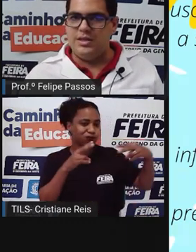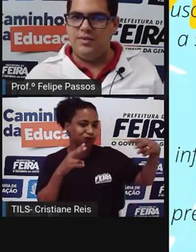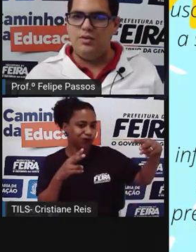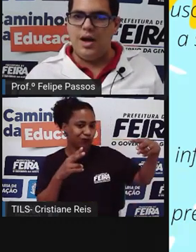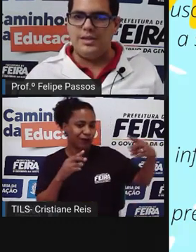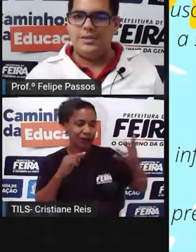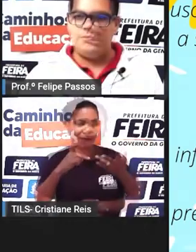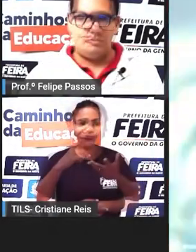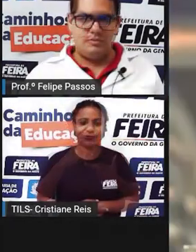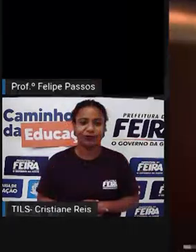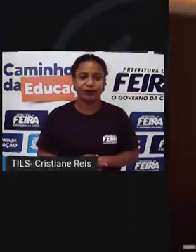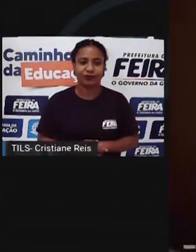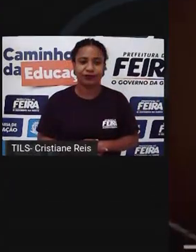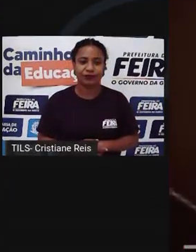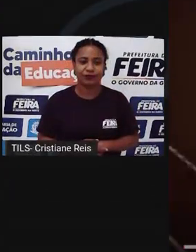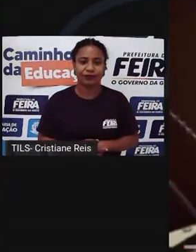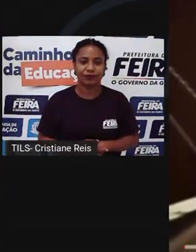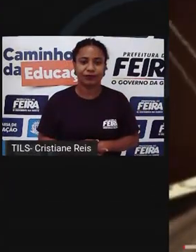crimes virtuais.